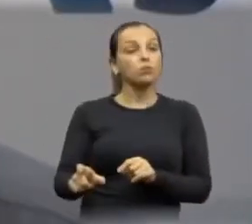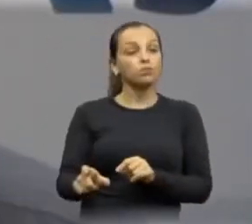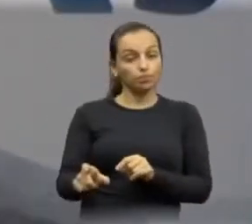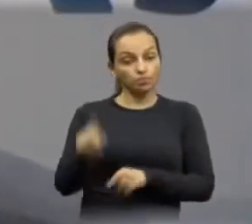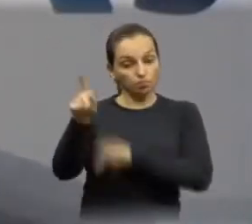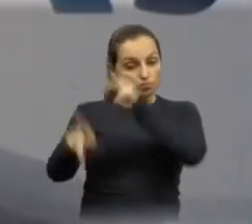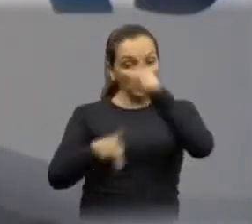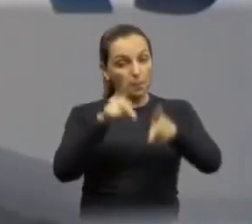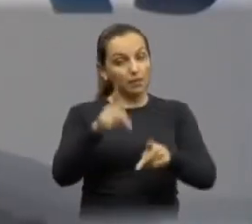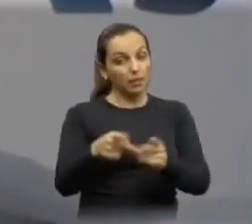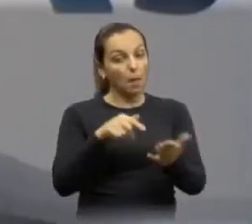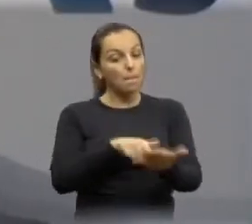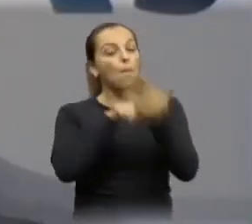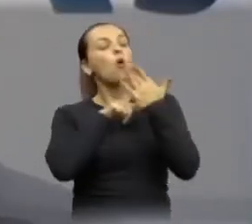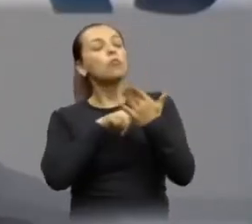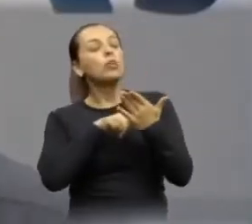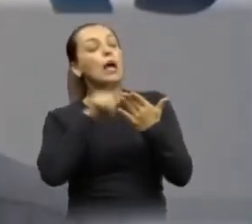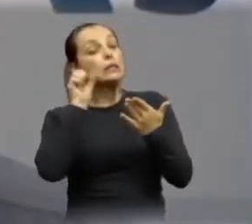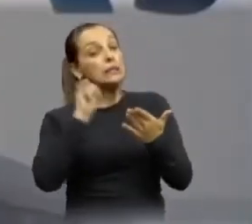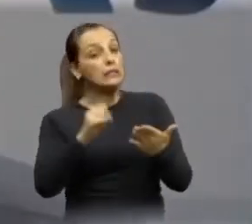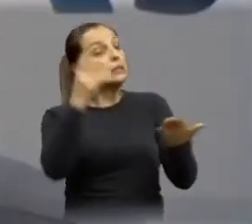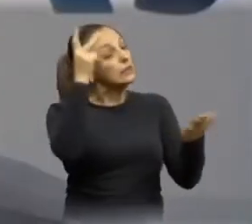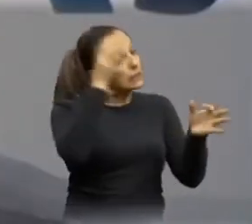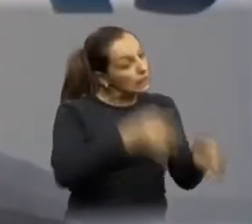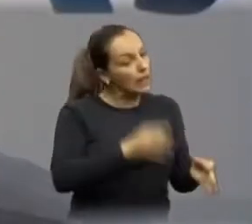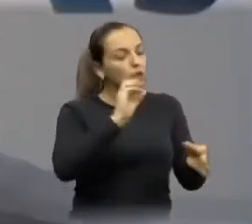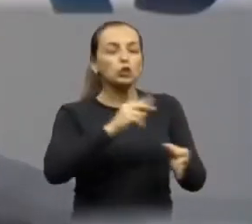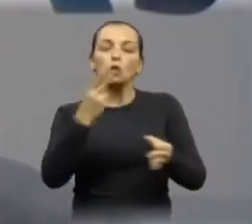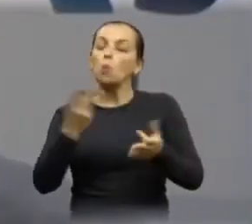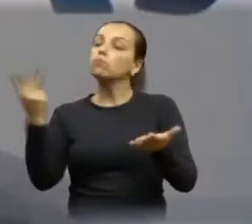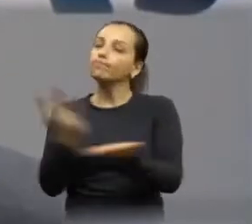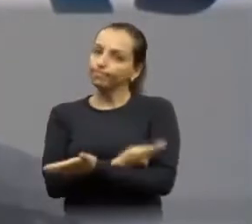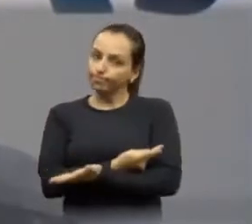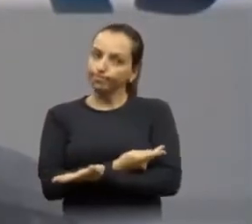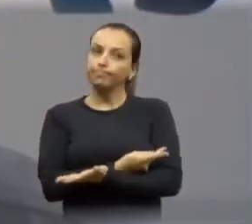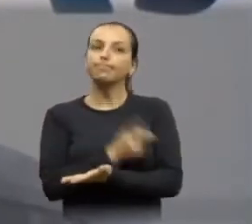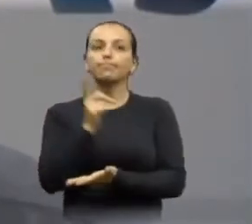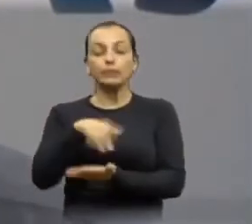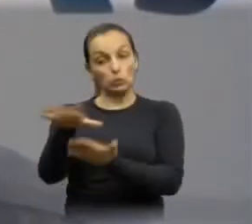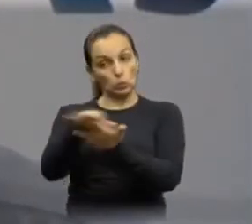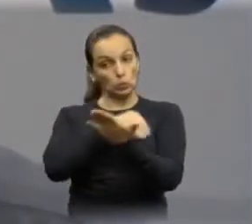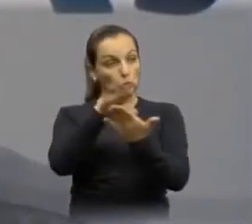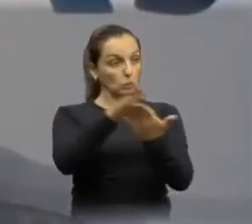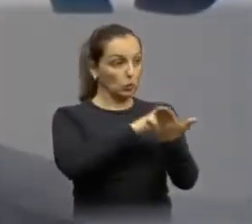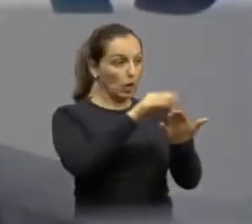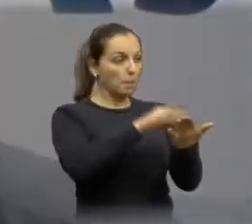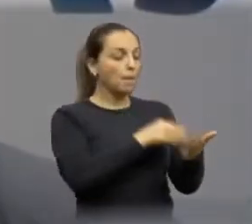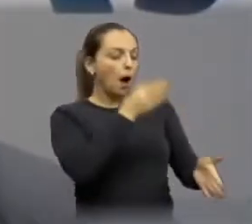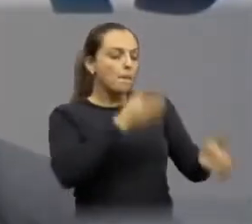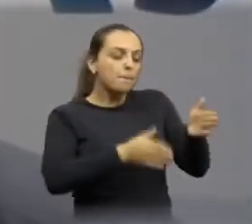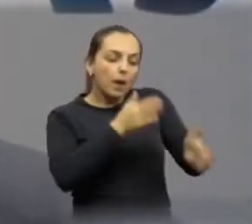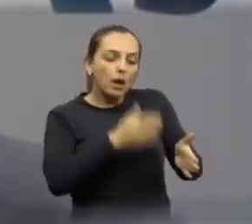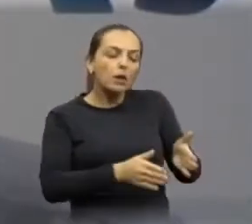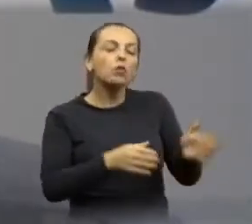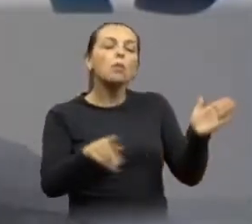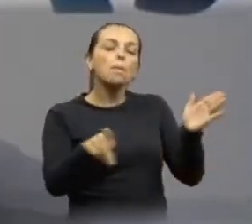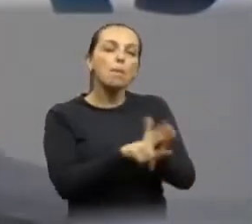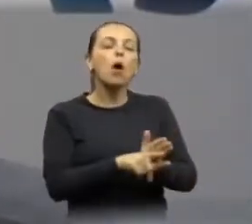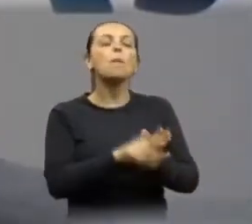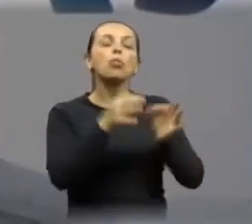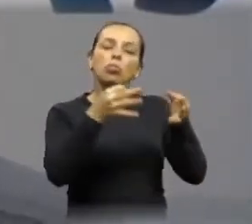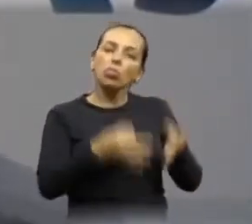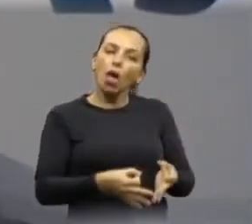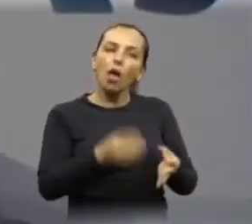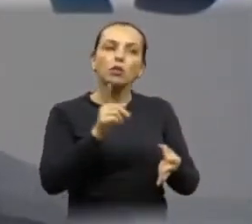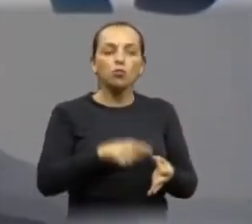Mas é o povo nas próximas eleições, né? Nós temos, assim, vários exemplos de mandatos que foram muito bem sucedidos,